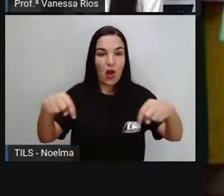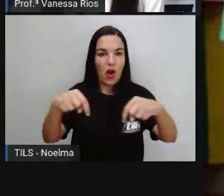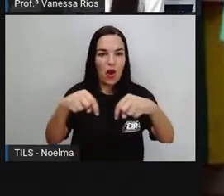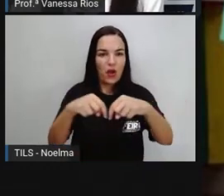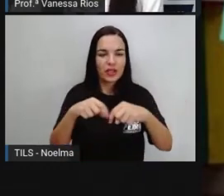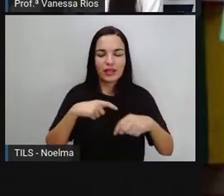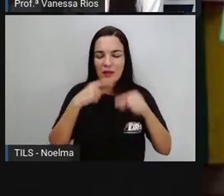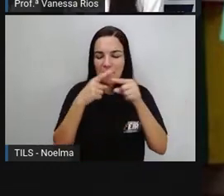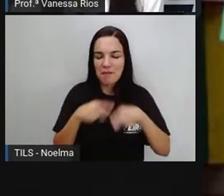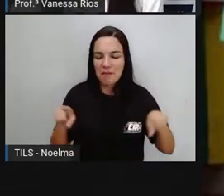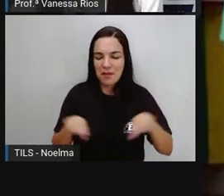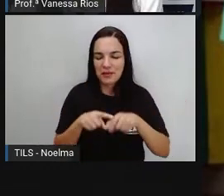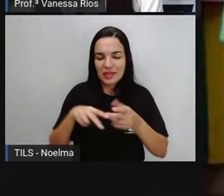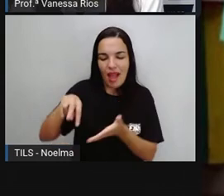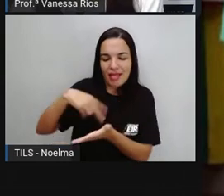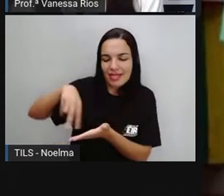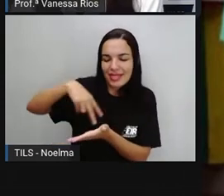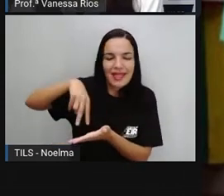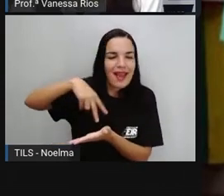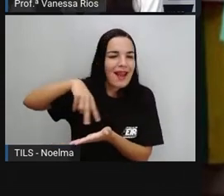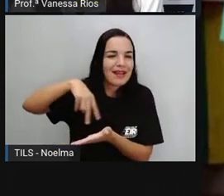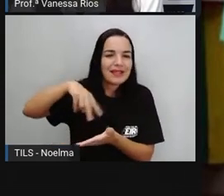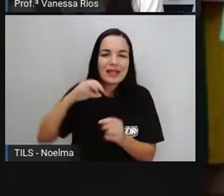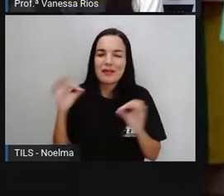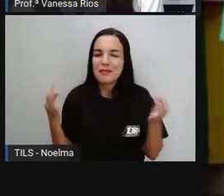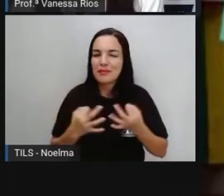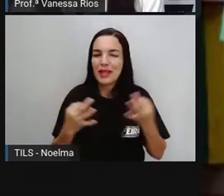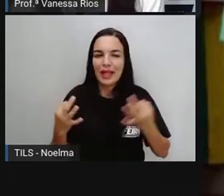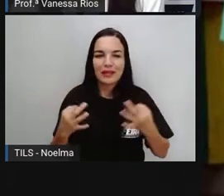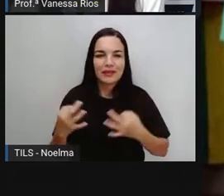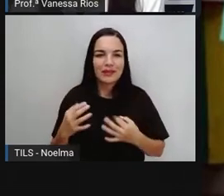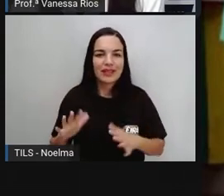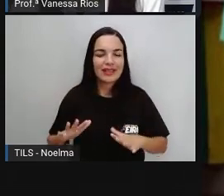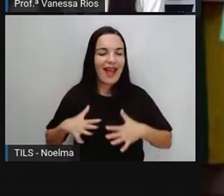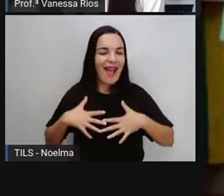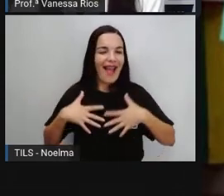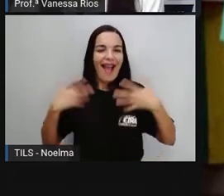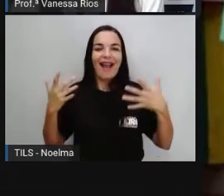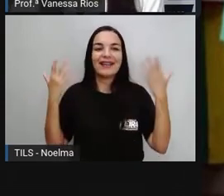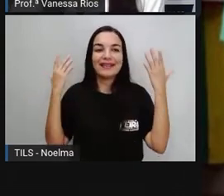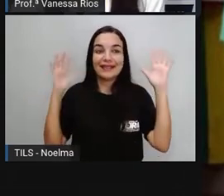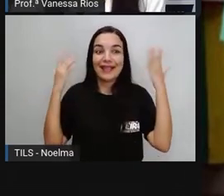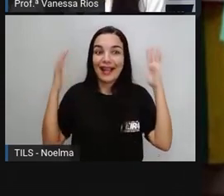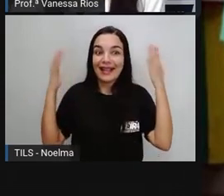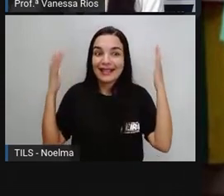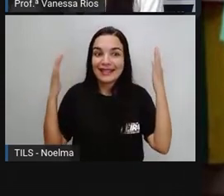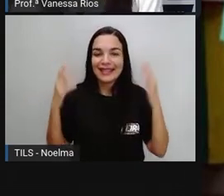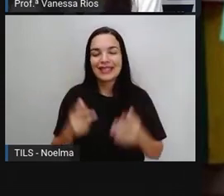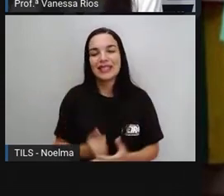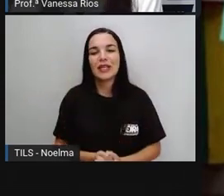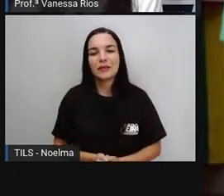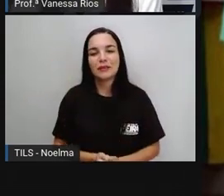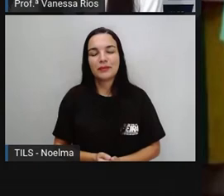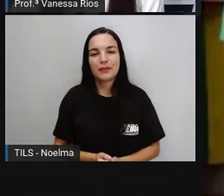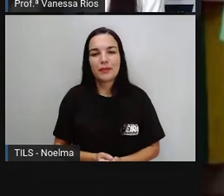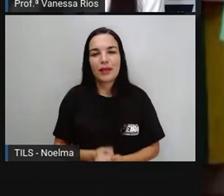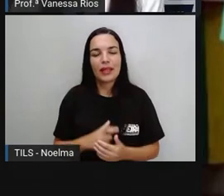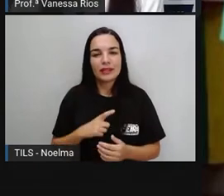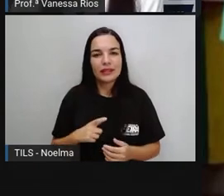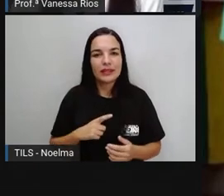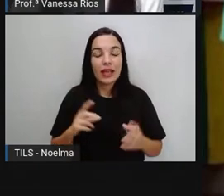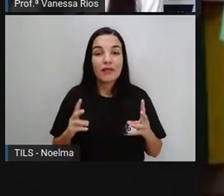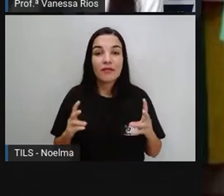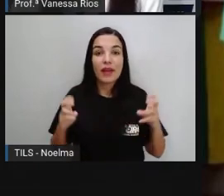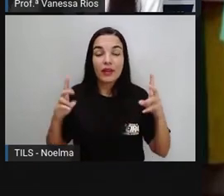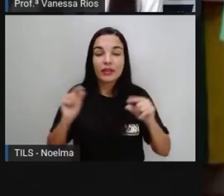música, com instrumentos, que deixa aí... Faz, na verdade, valorizar